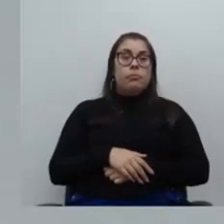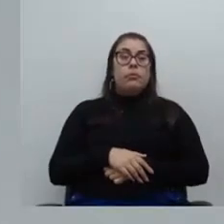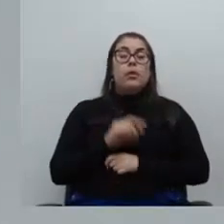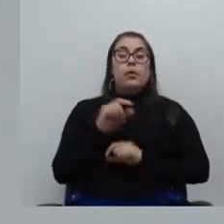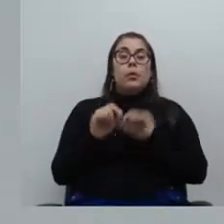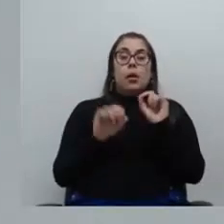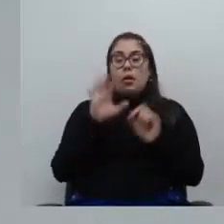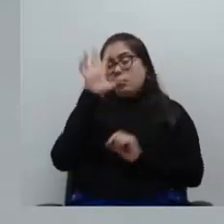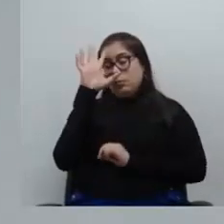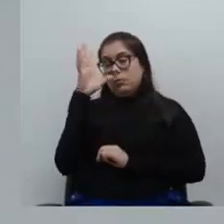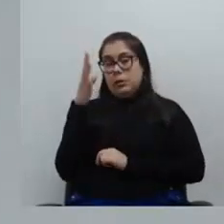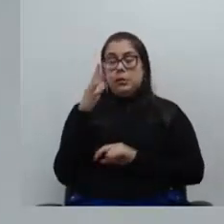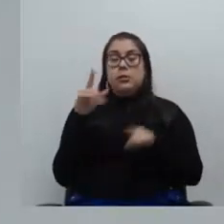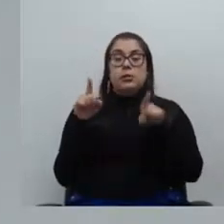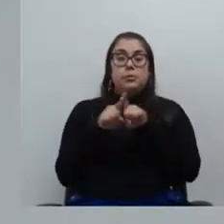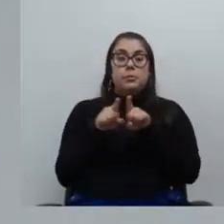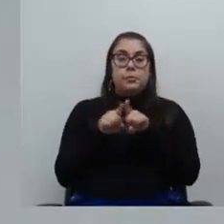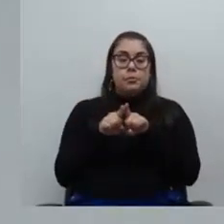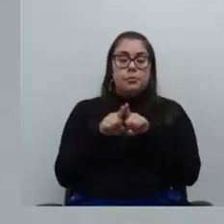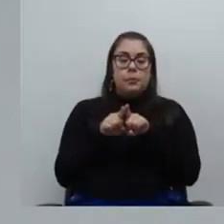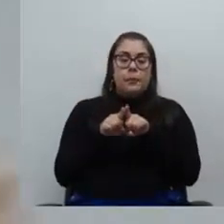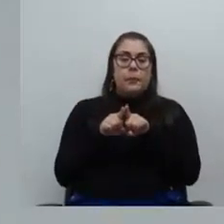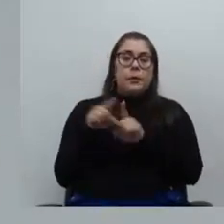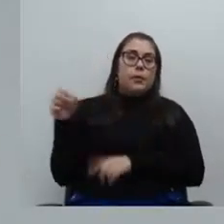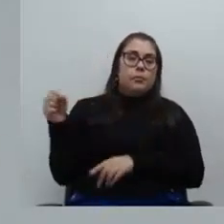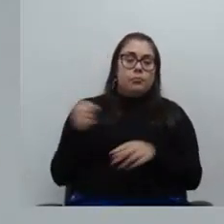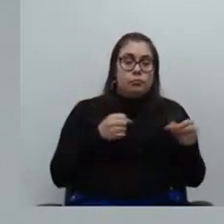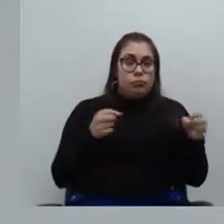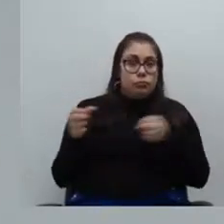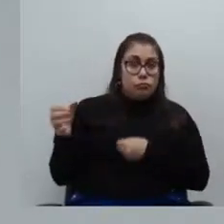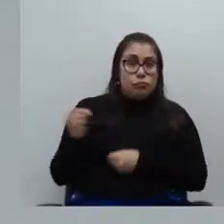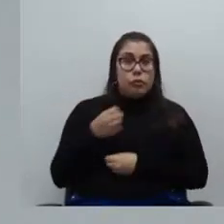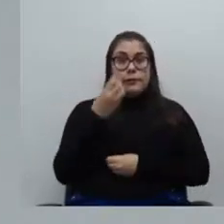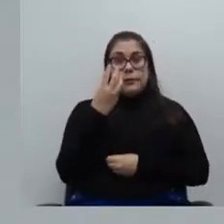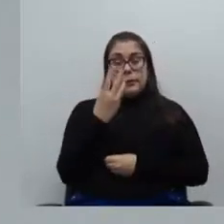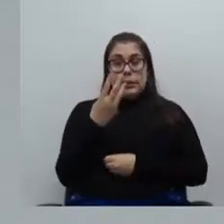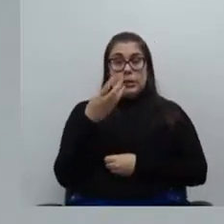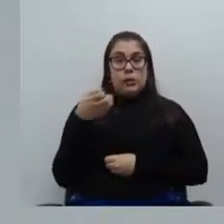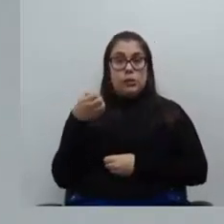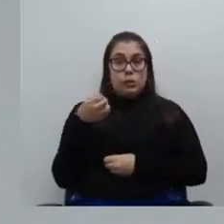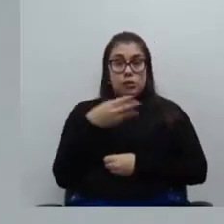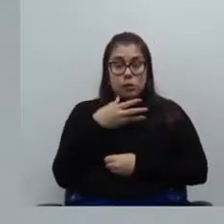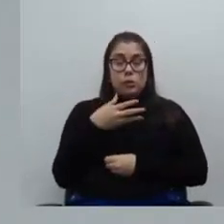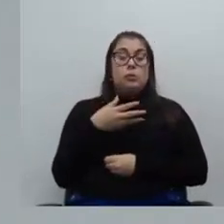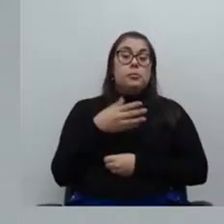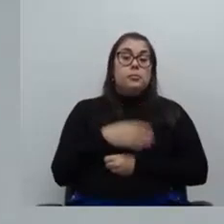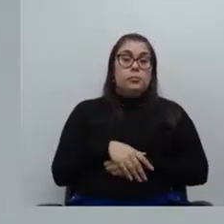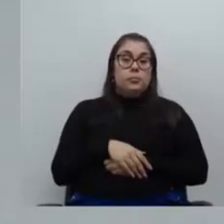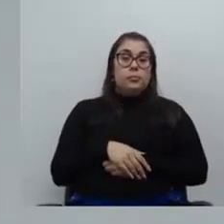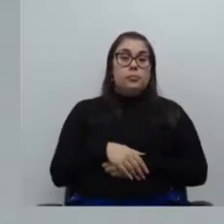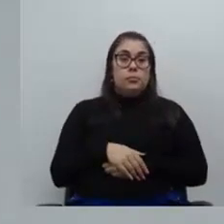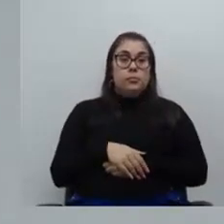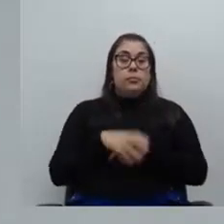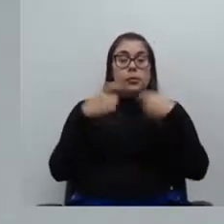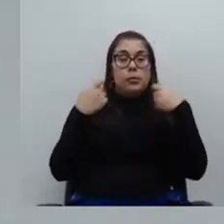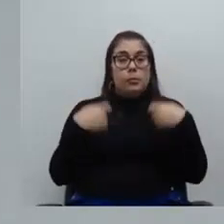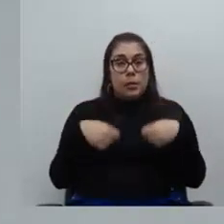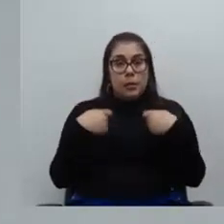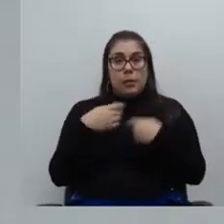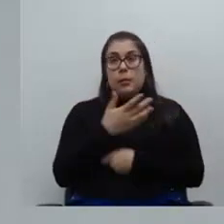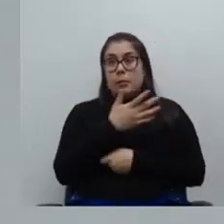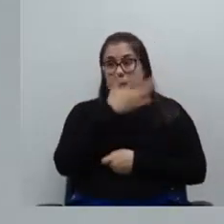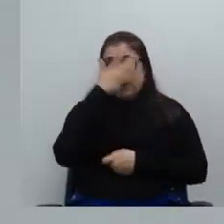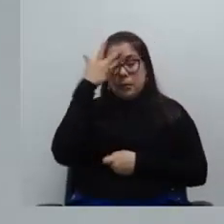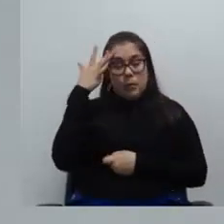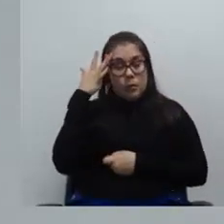consequência, né? Que é, dar posse a novos três. Como eu sempre digo, tem pessoas necessitadas para